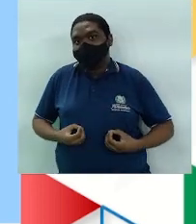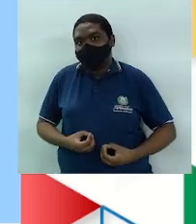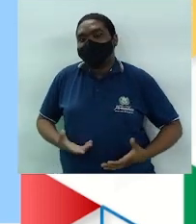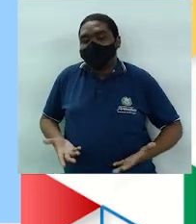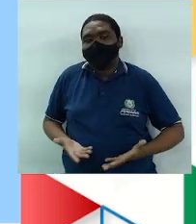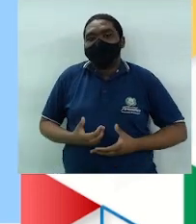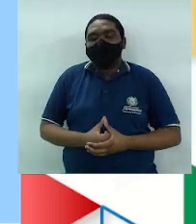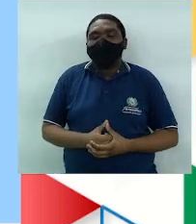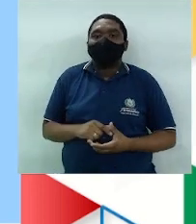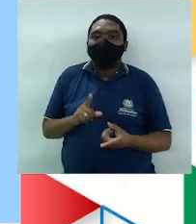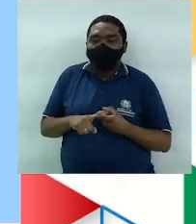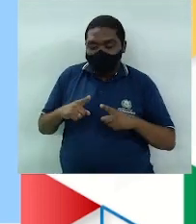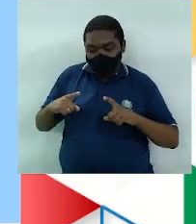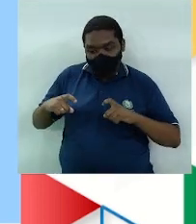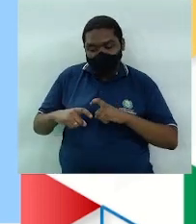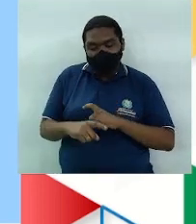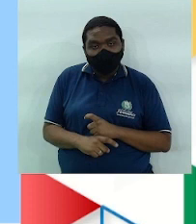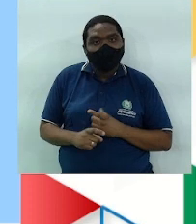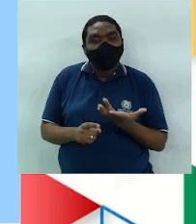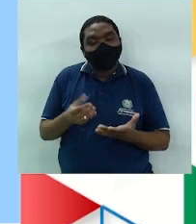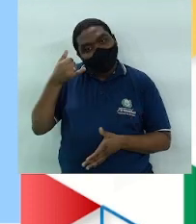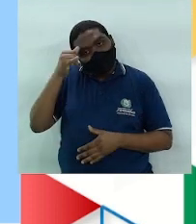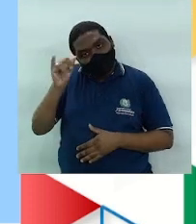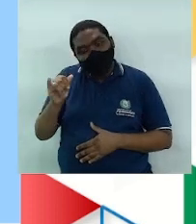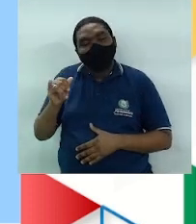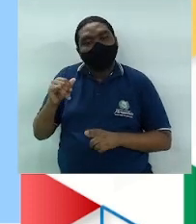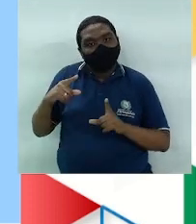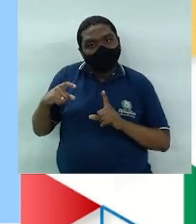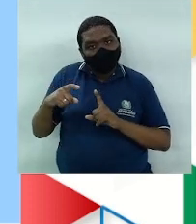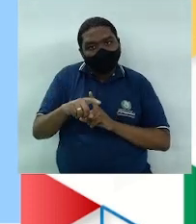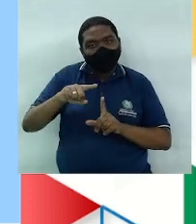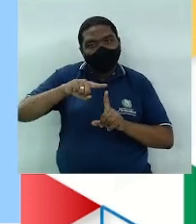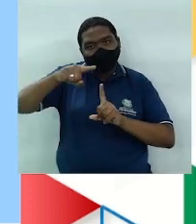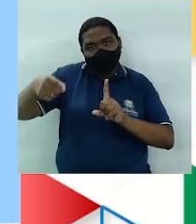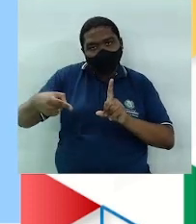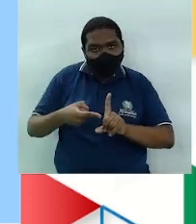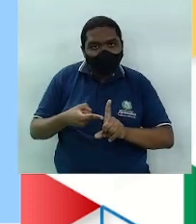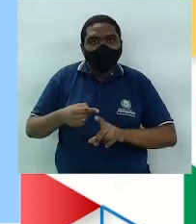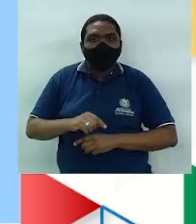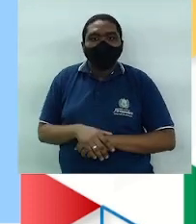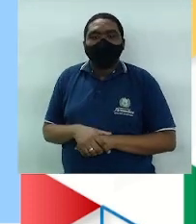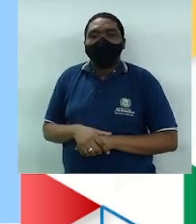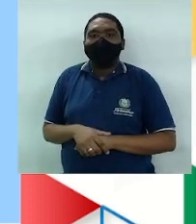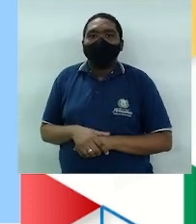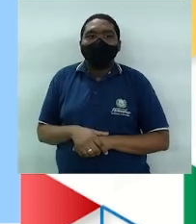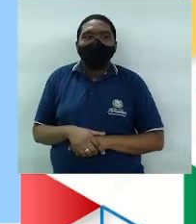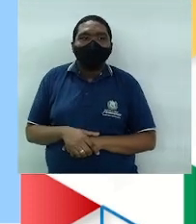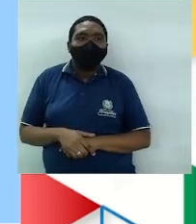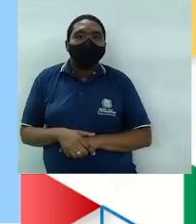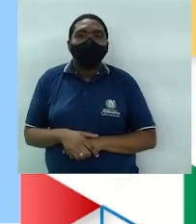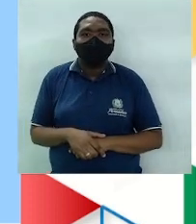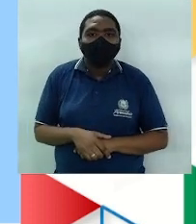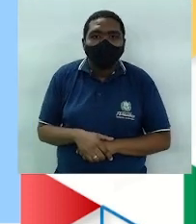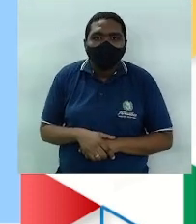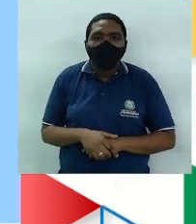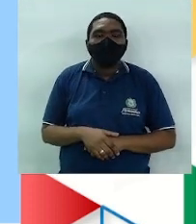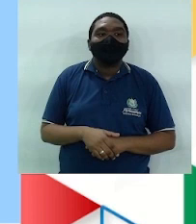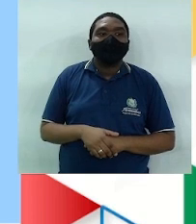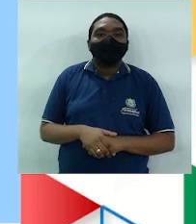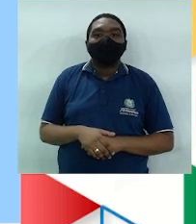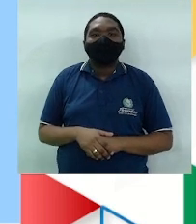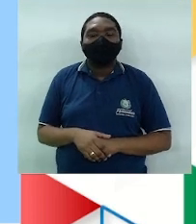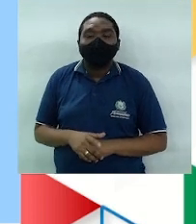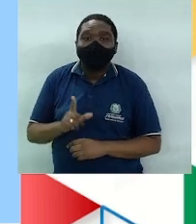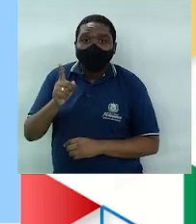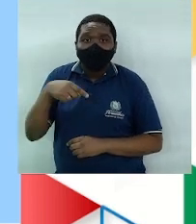mobilidade dos espermatozóides no útero, a fecundação e, consequentemente, a gravidez. Exclusivamente